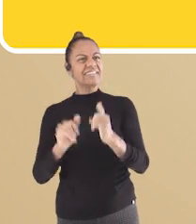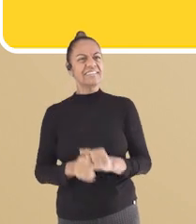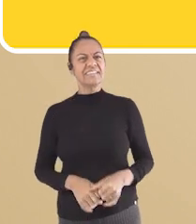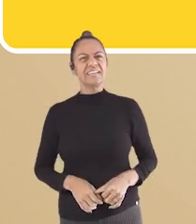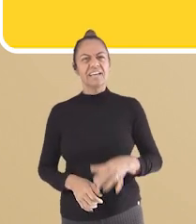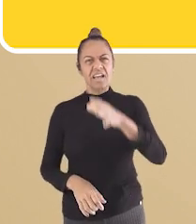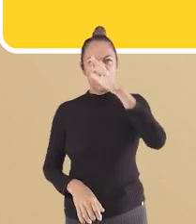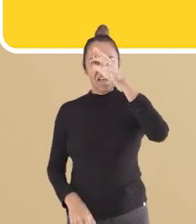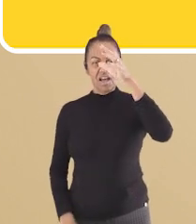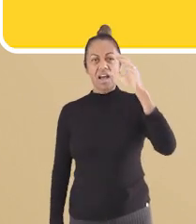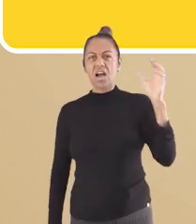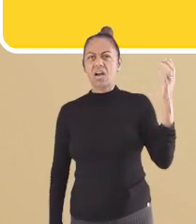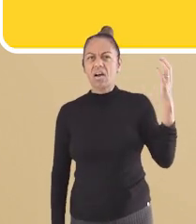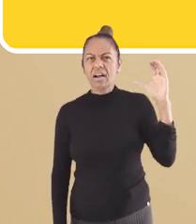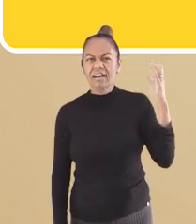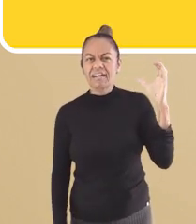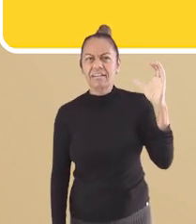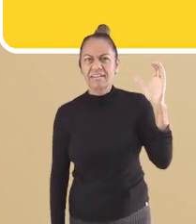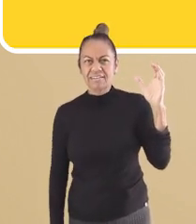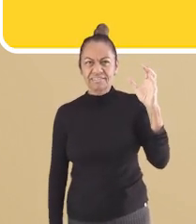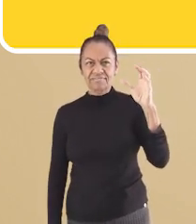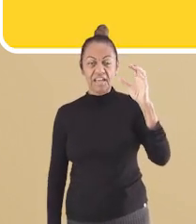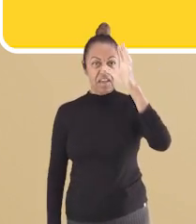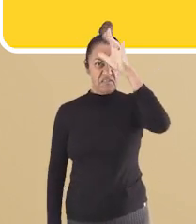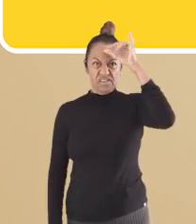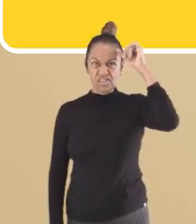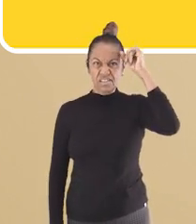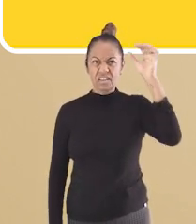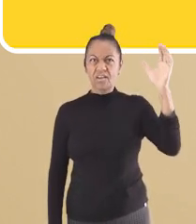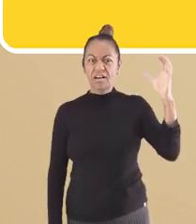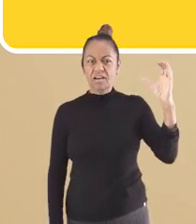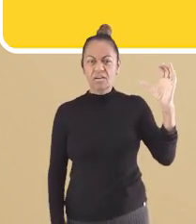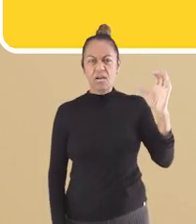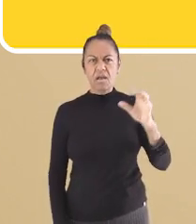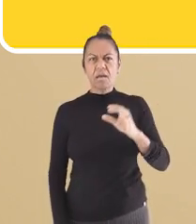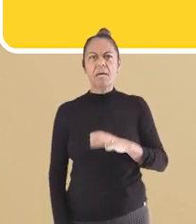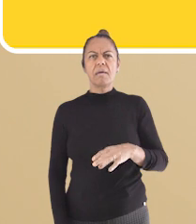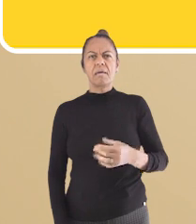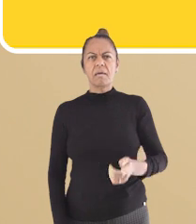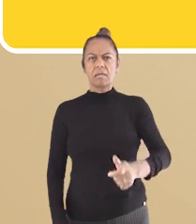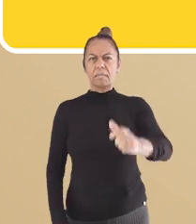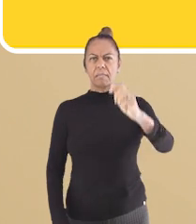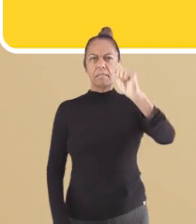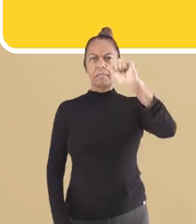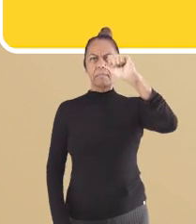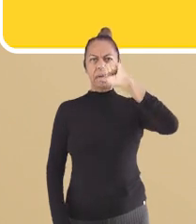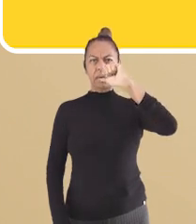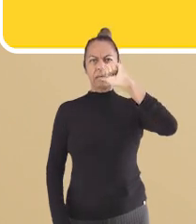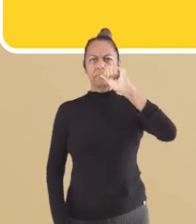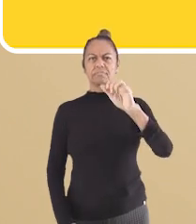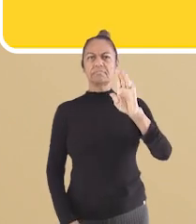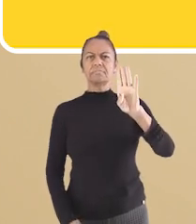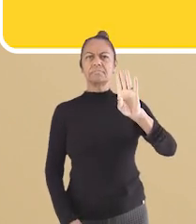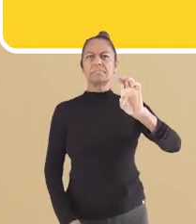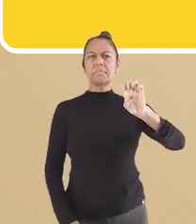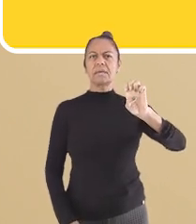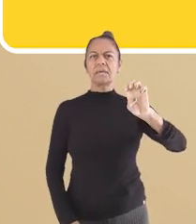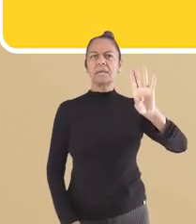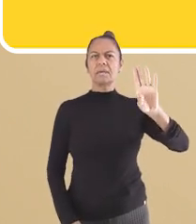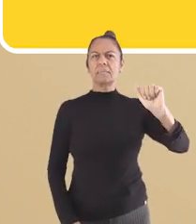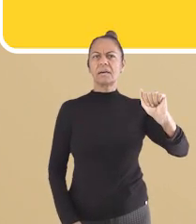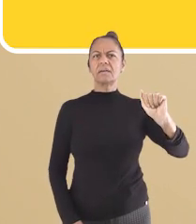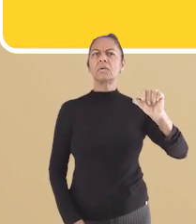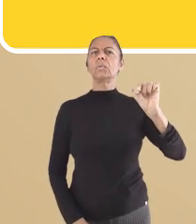-Cola está escrito Beba Coca-Cola bem gelada. A palavra beba é uma ordem.